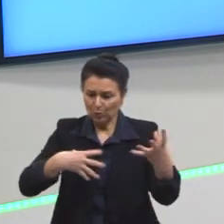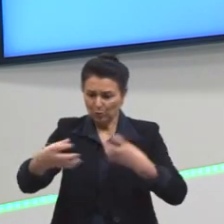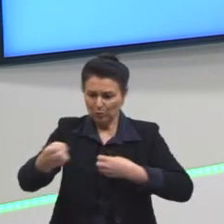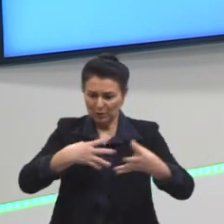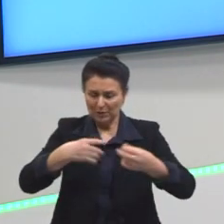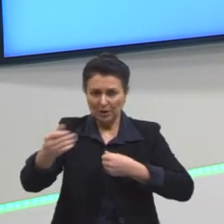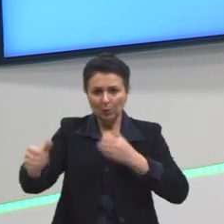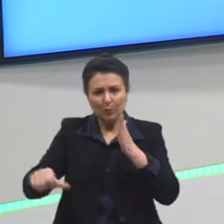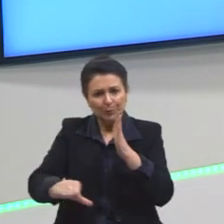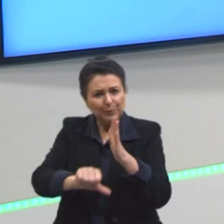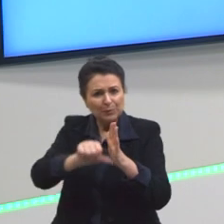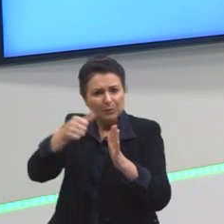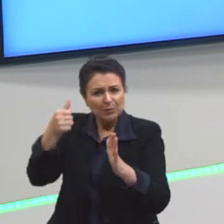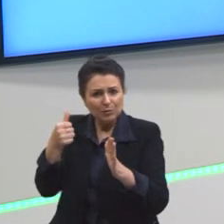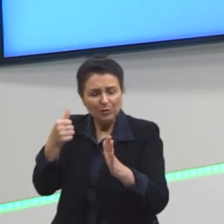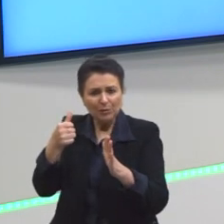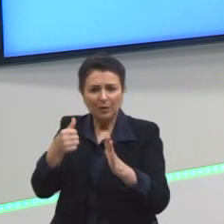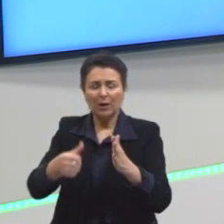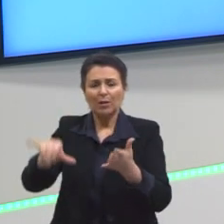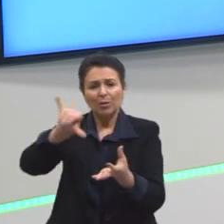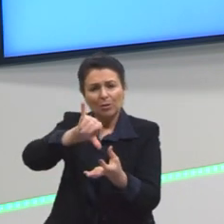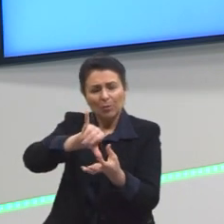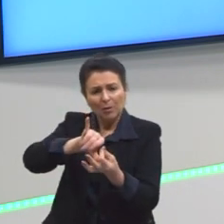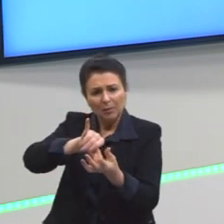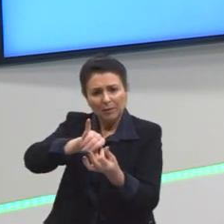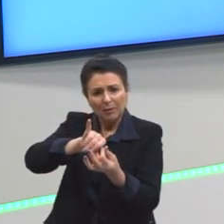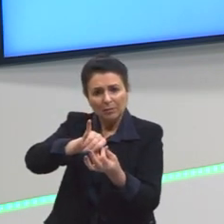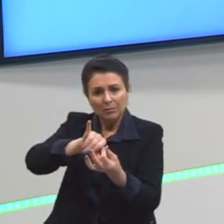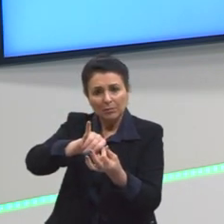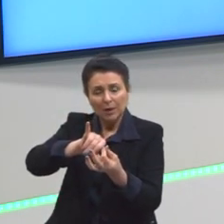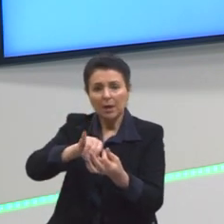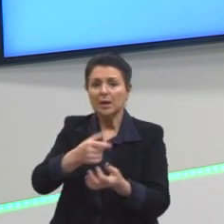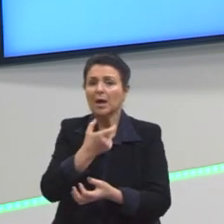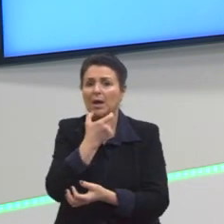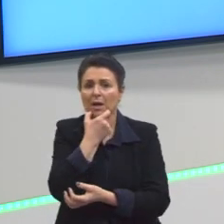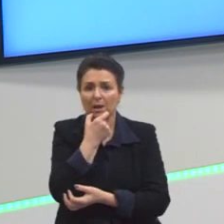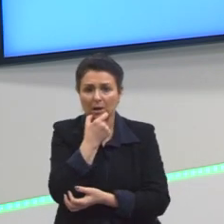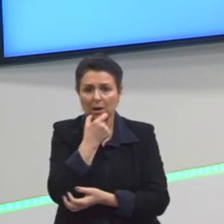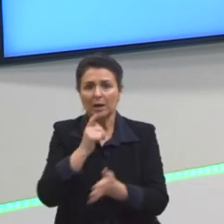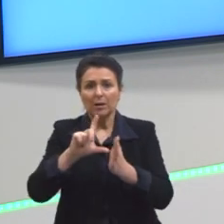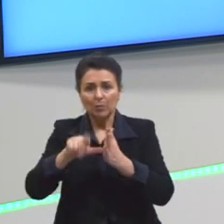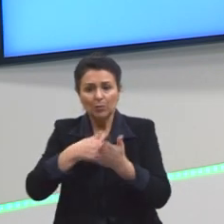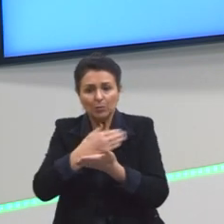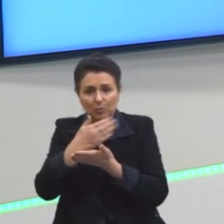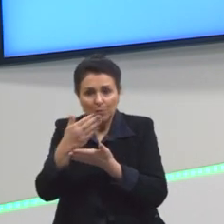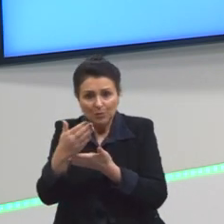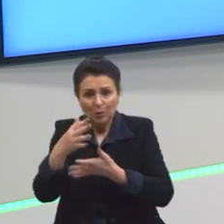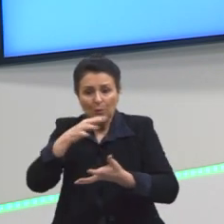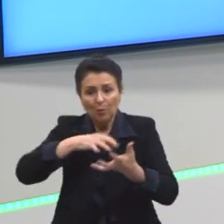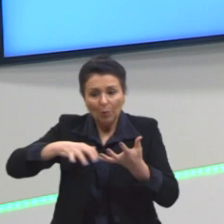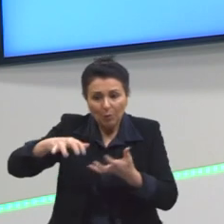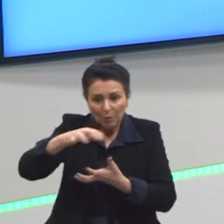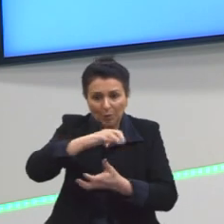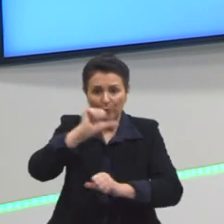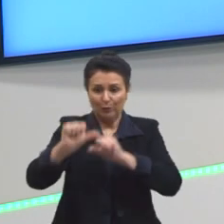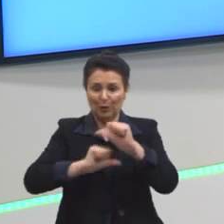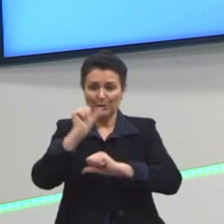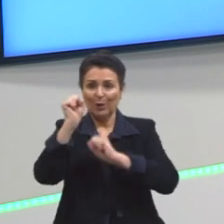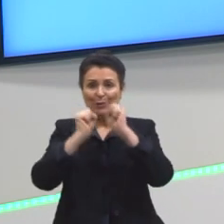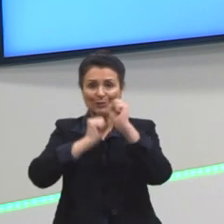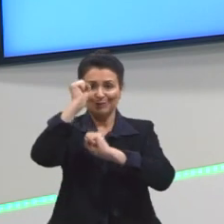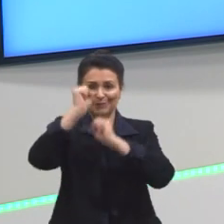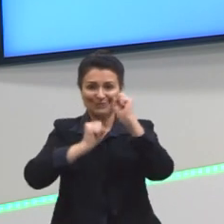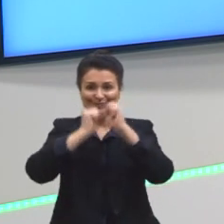capital que vai ser necessária depois, por exemplo, para a Inglaterra dar o seu salto da Revolução Industrial. A gente fala da Revolução